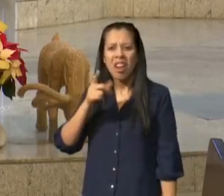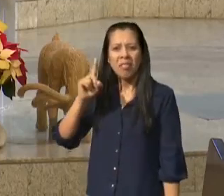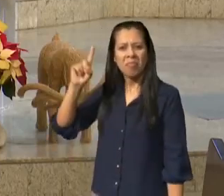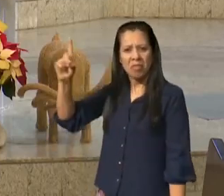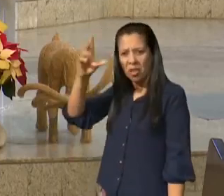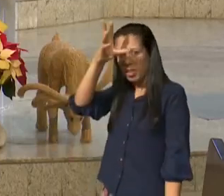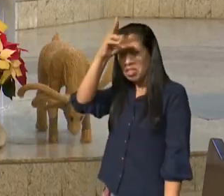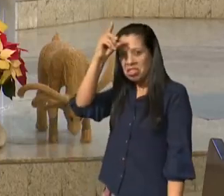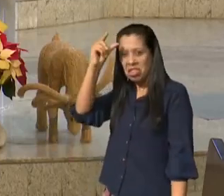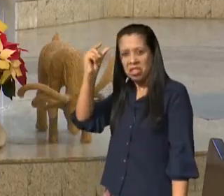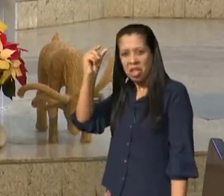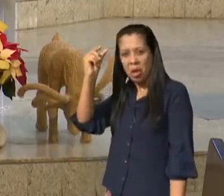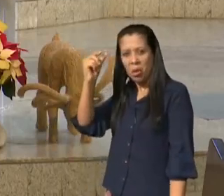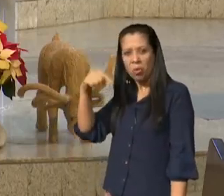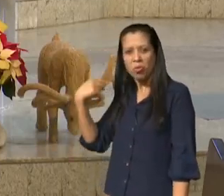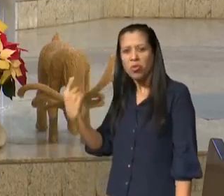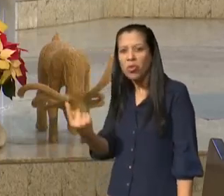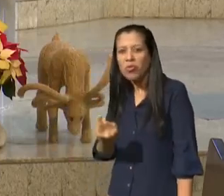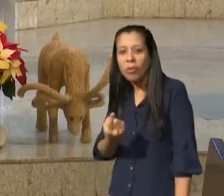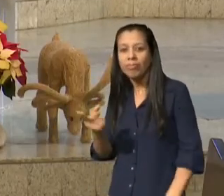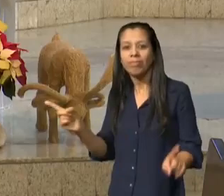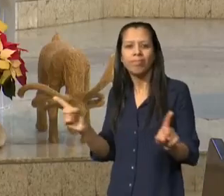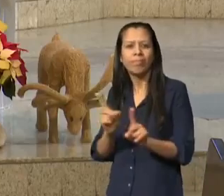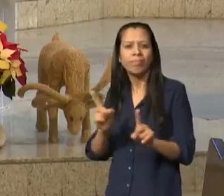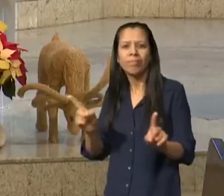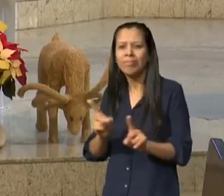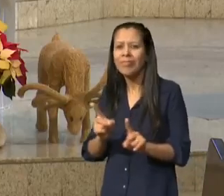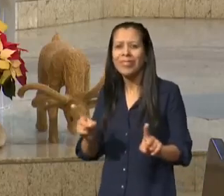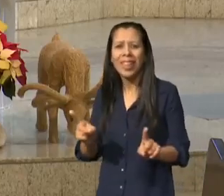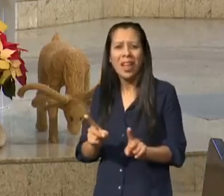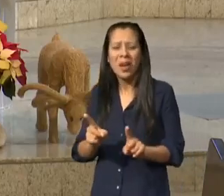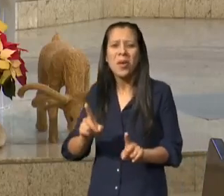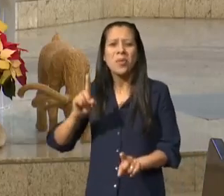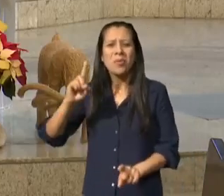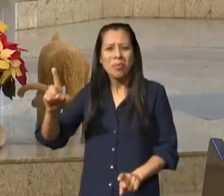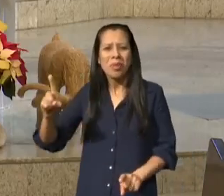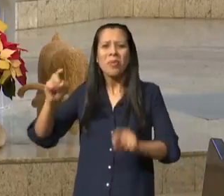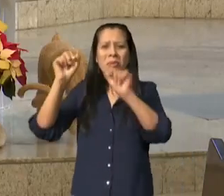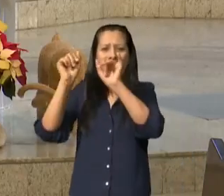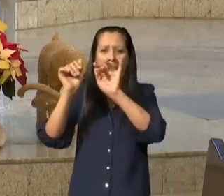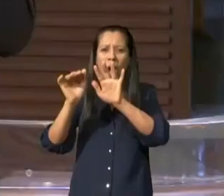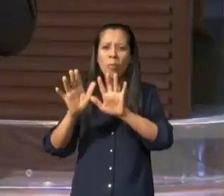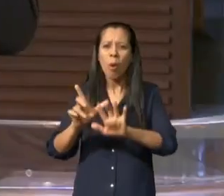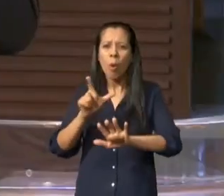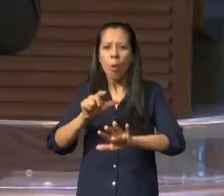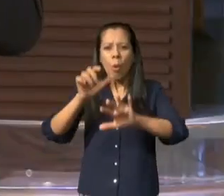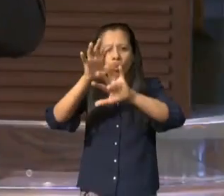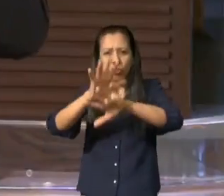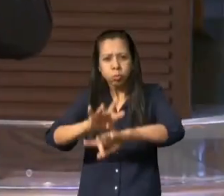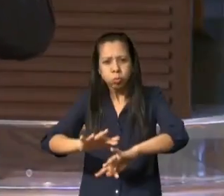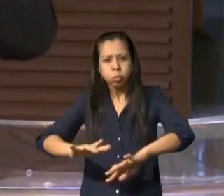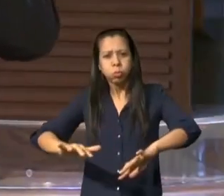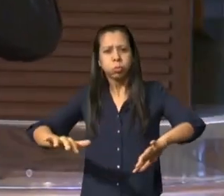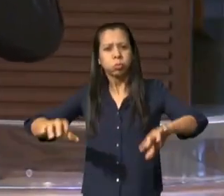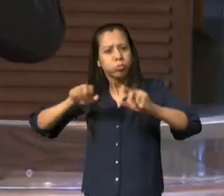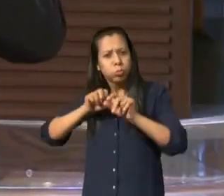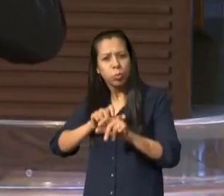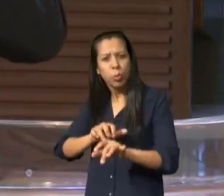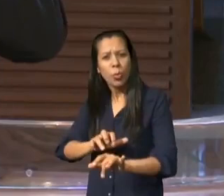por isso que Deus mostrou que naquela caminhada eles não estavam sozinhos se eles não